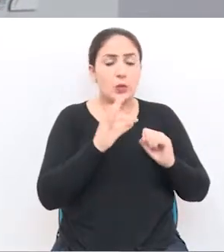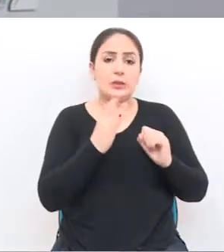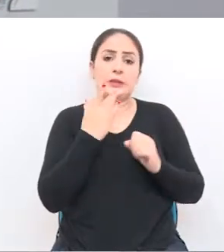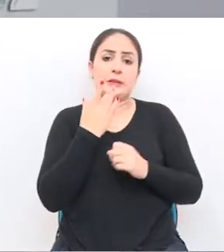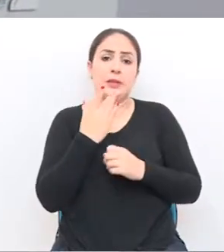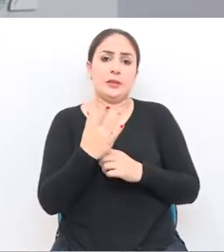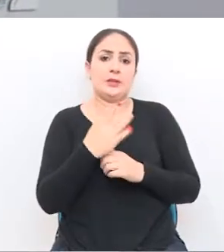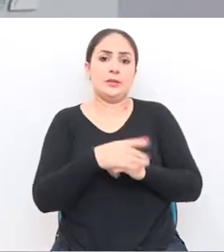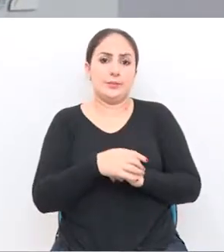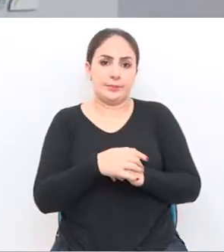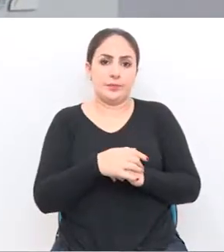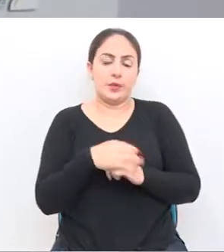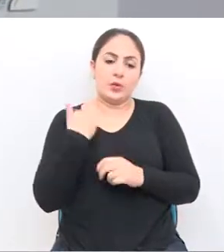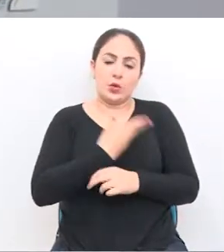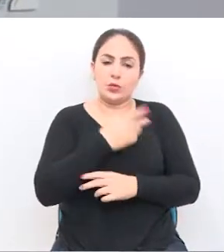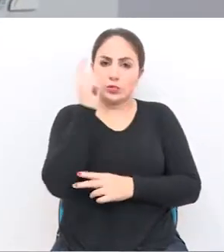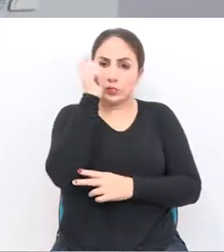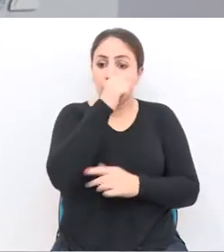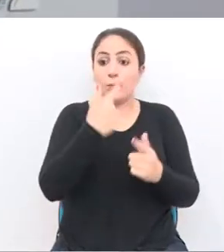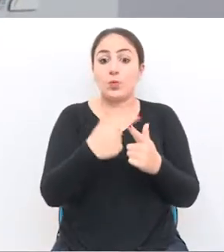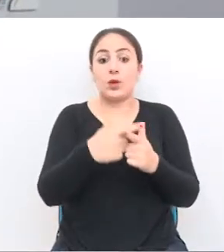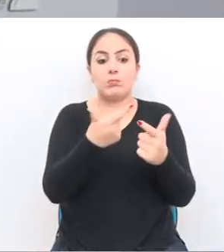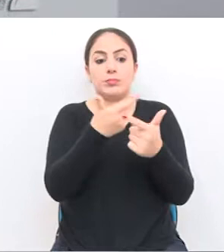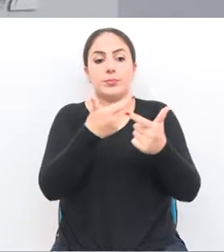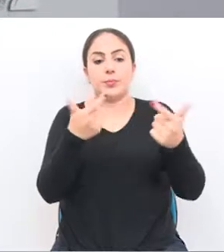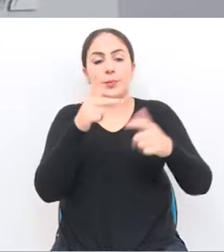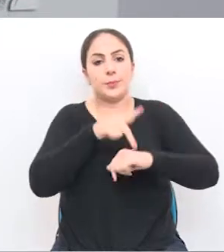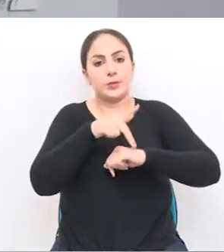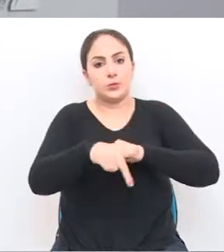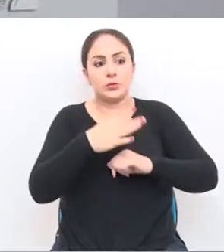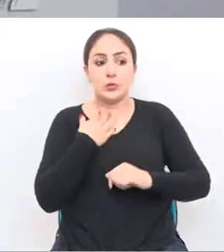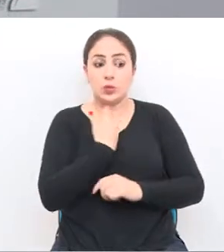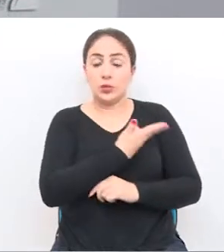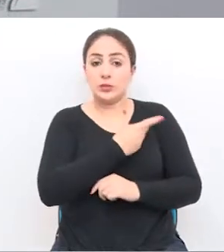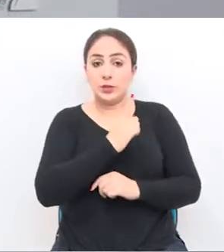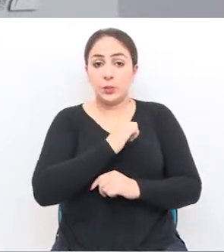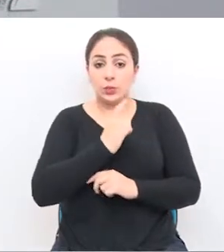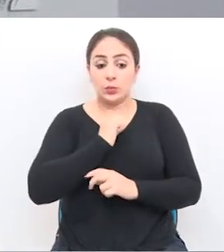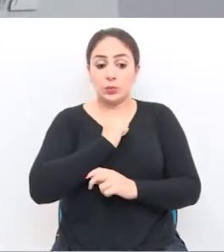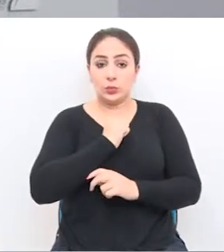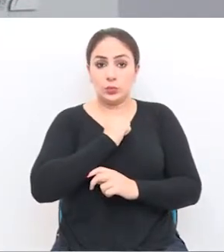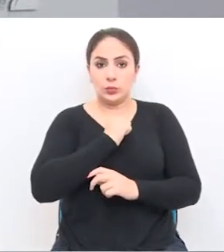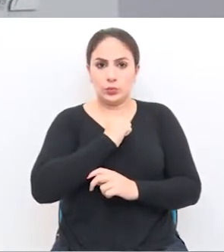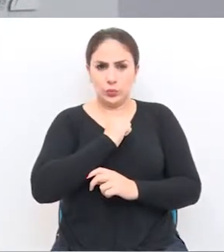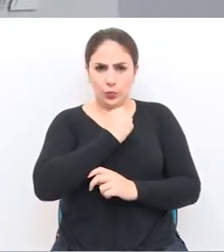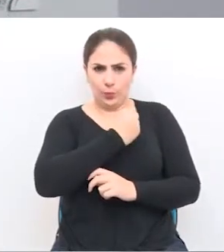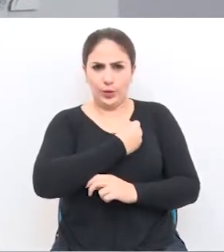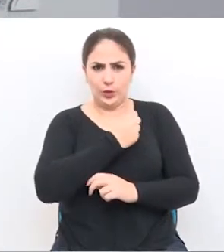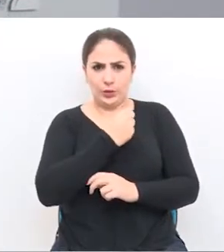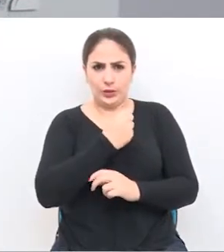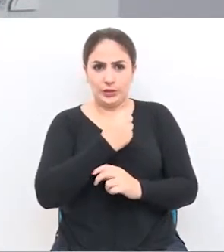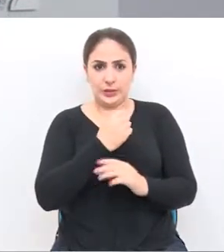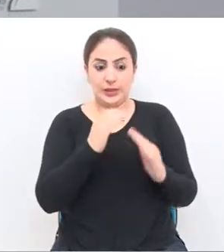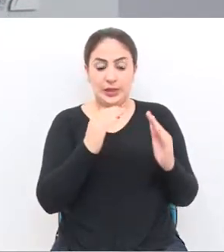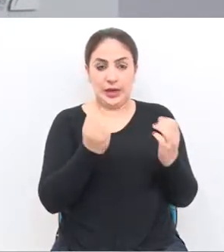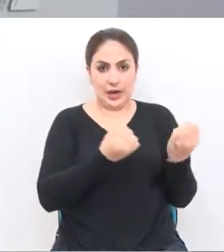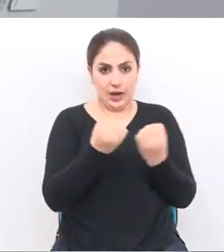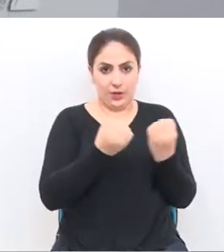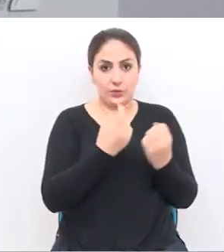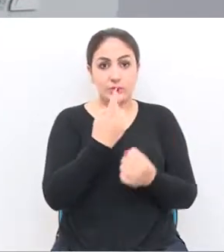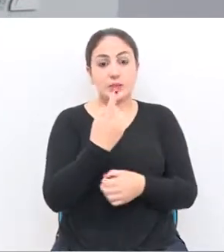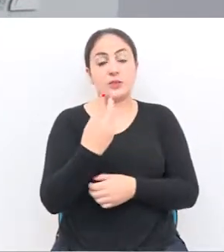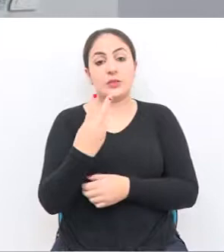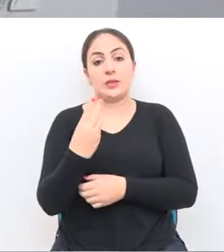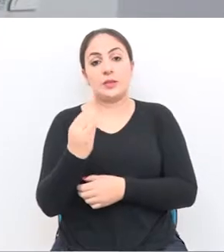e vão tirar mais tarde. E nós temos uma dificuldade pelo crescimento de Passo Fundo. Nós temos uma frota emplacada em Passo Fundo com mais de 130 mil